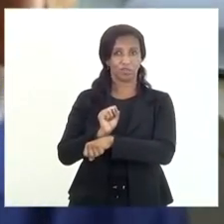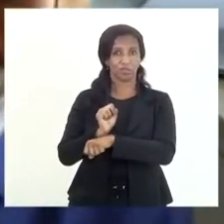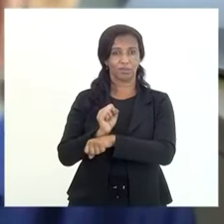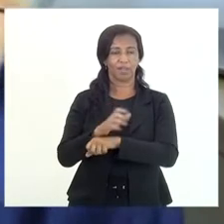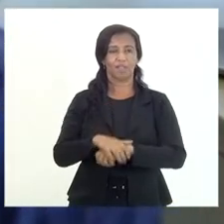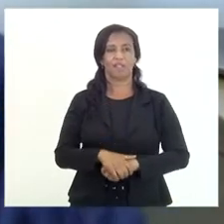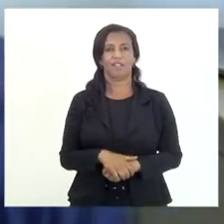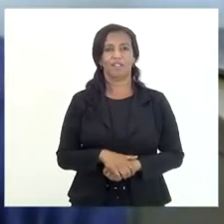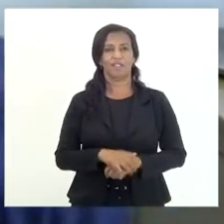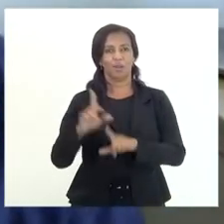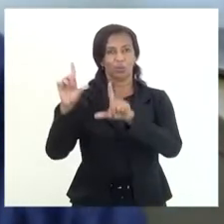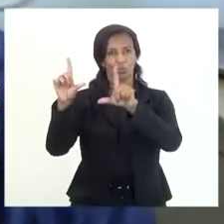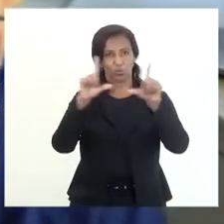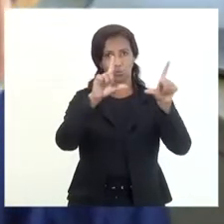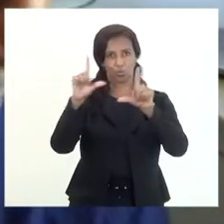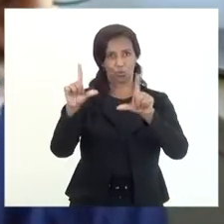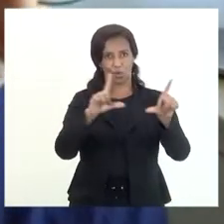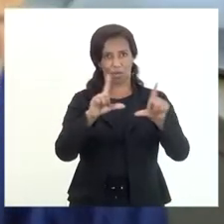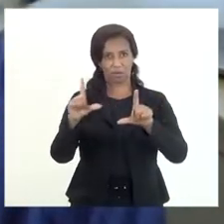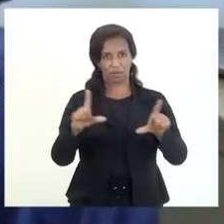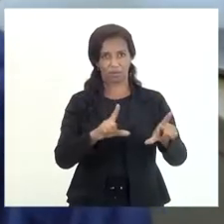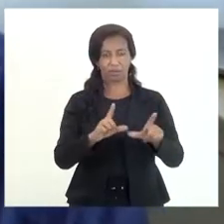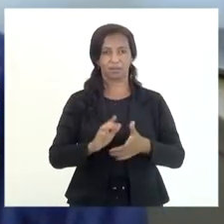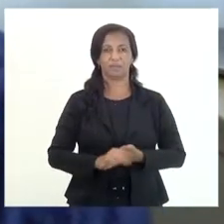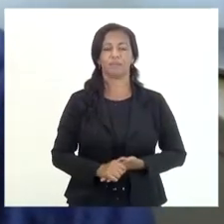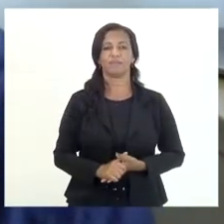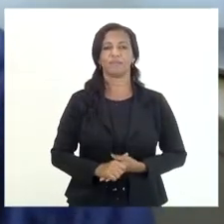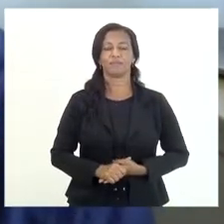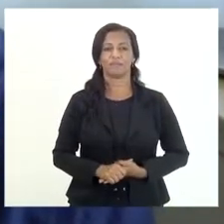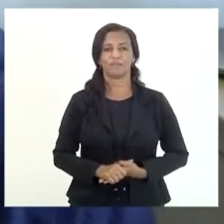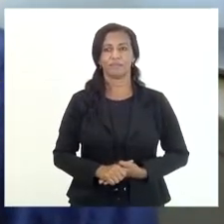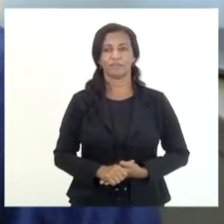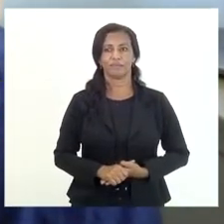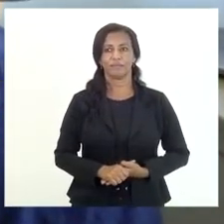os quadros não vão ser ainda não puderam ser expostos